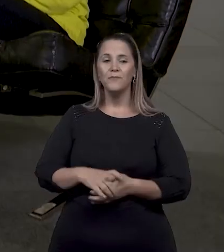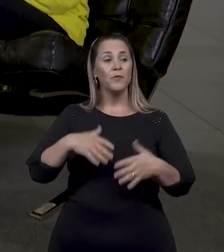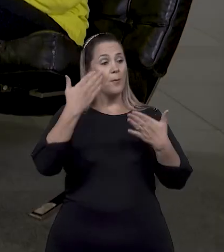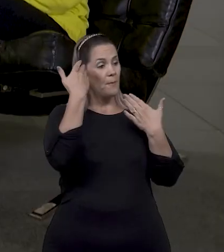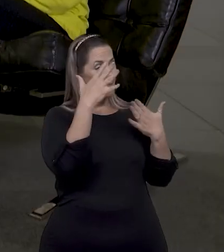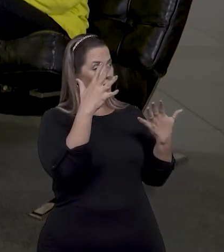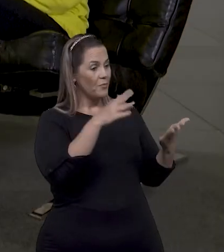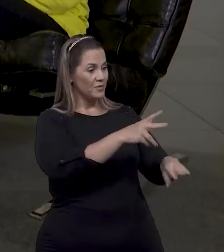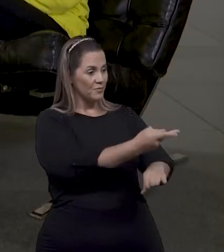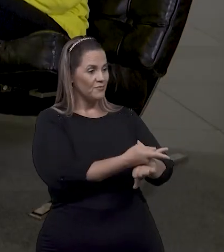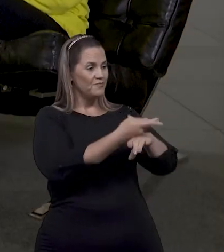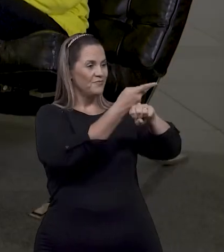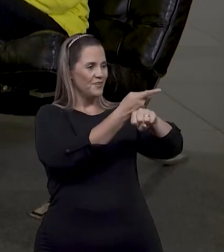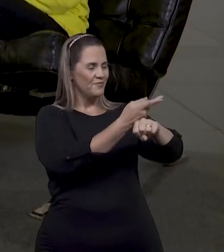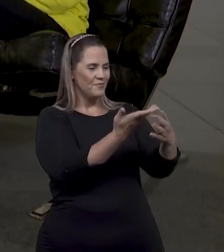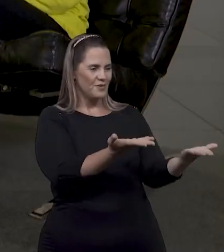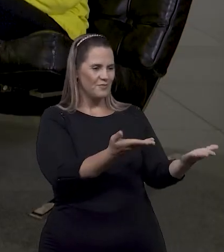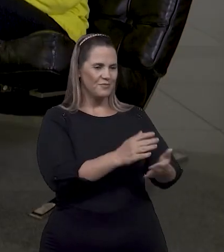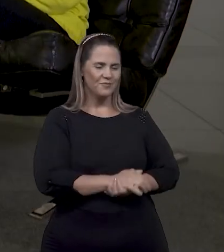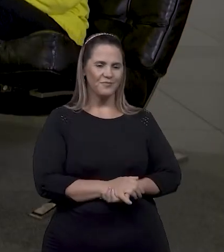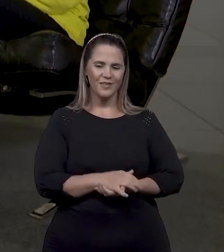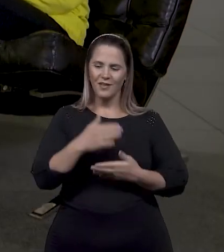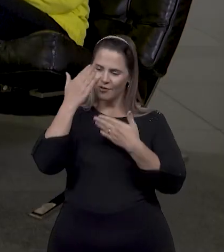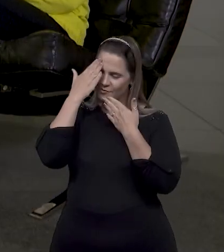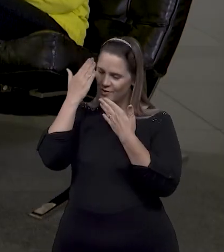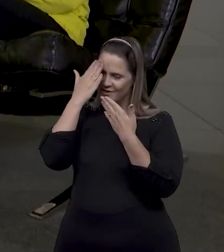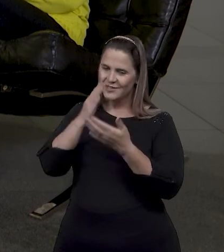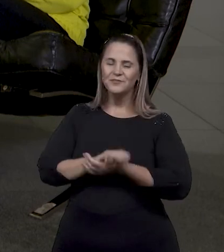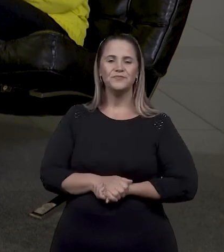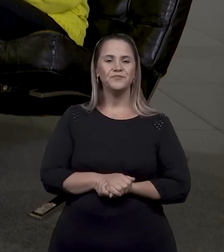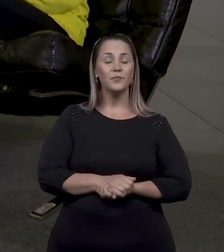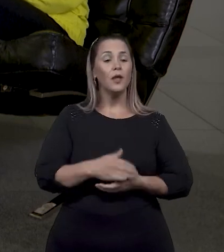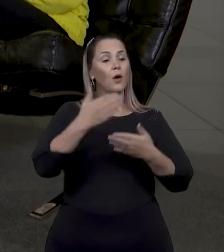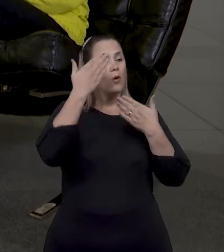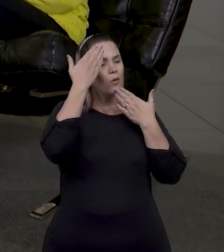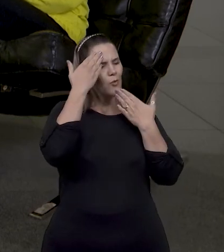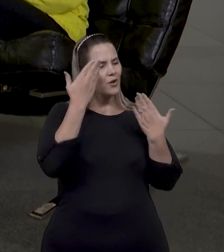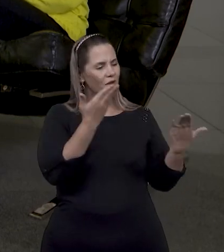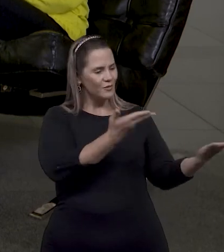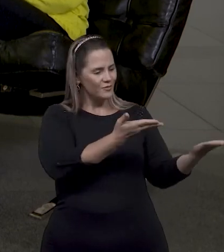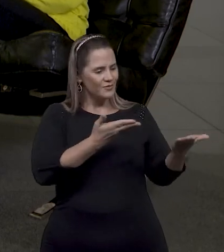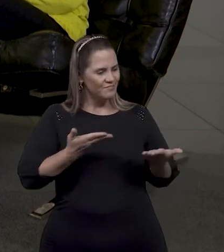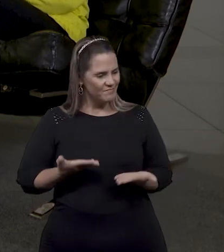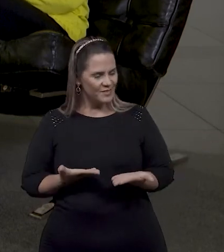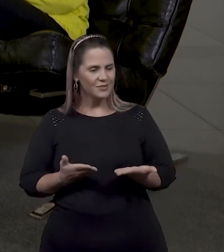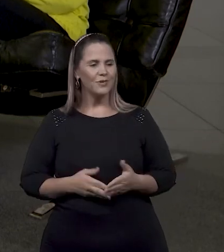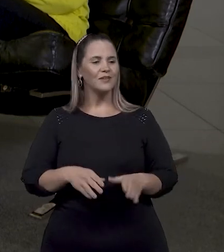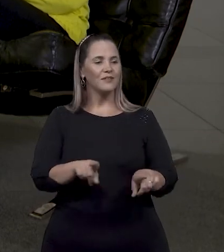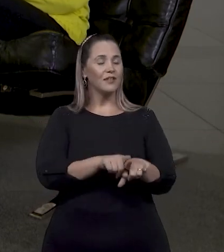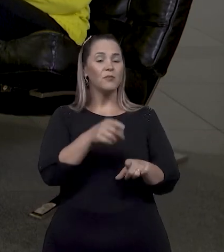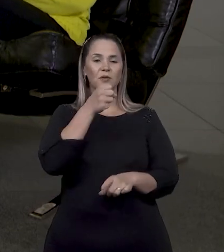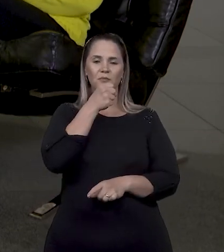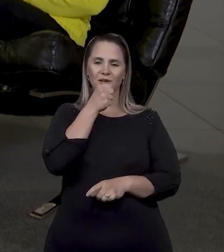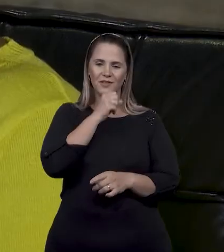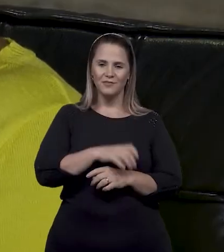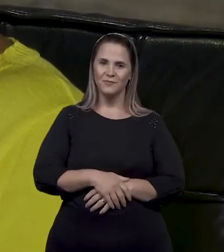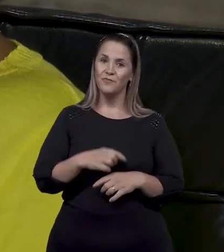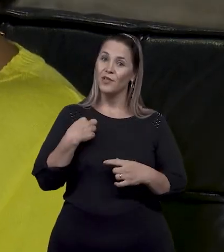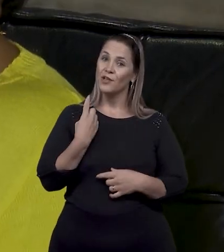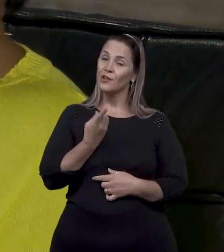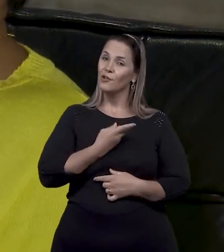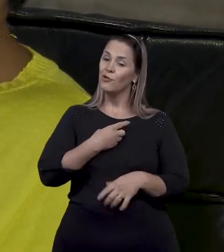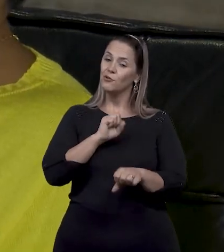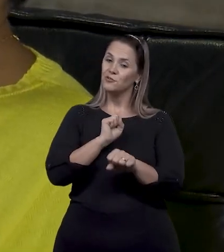parabéns também pelo prêmio. Obrigada. Mais do que merecido. Obrigada. Muito obrigada por ter vindo e muito obrigada pela entrevista.